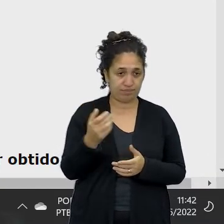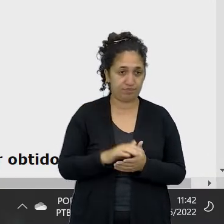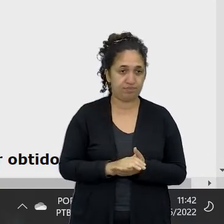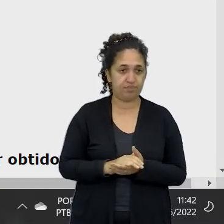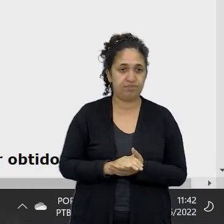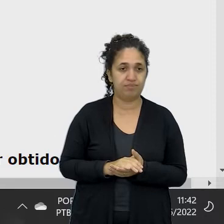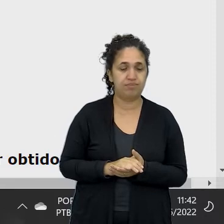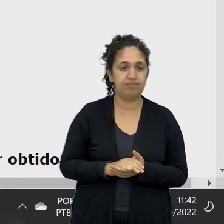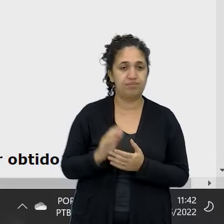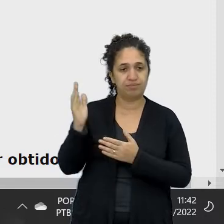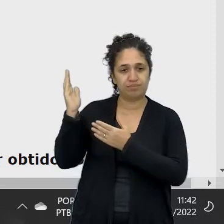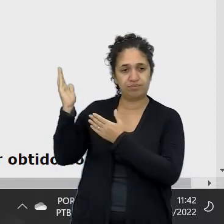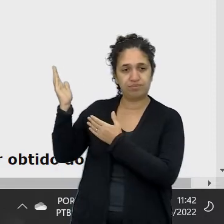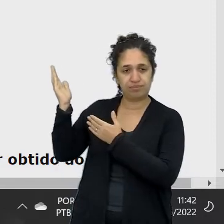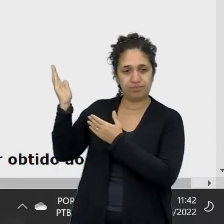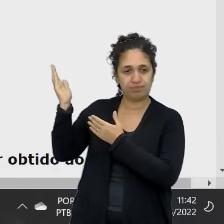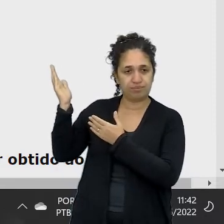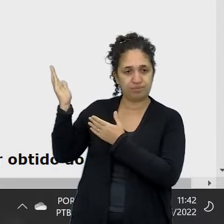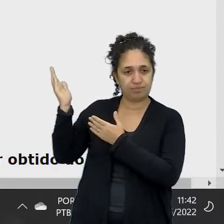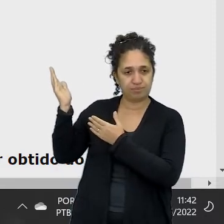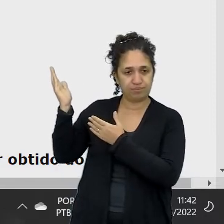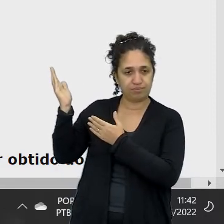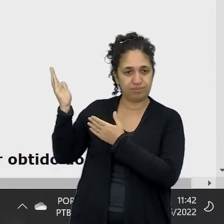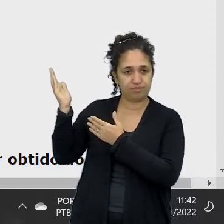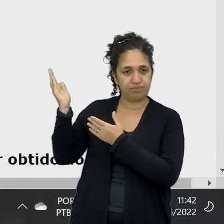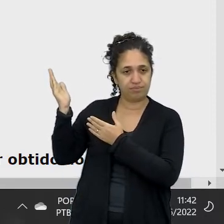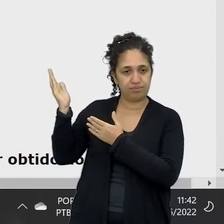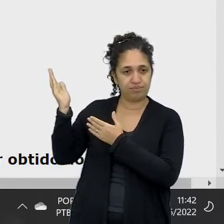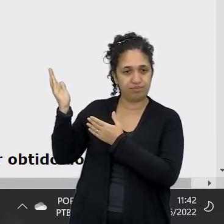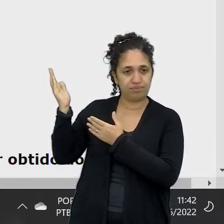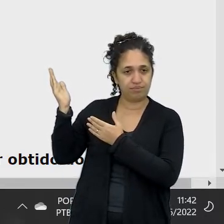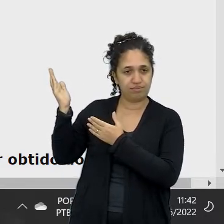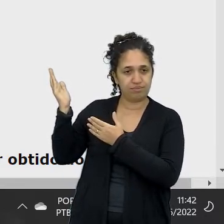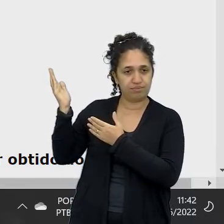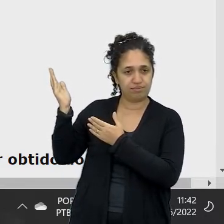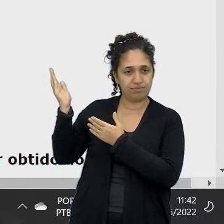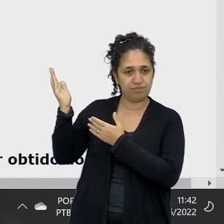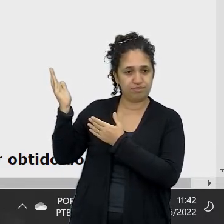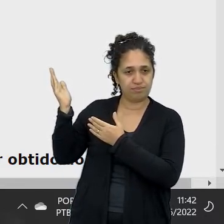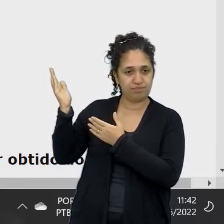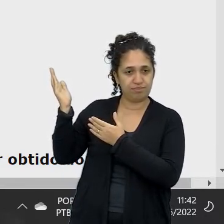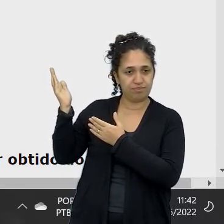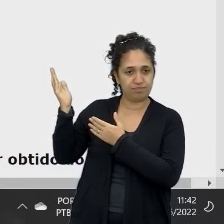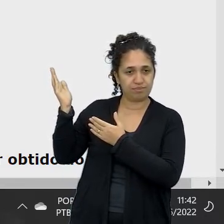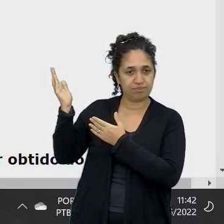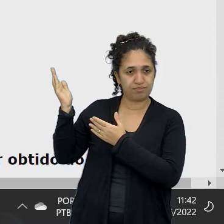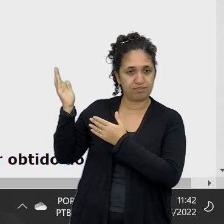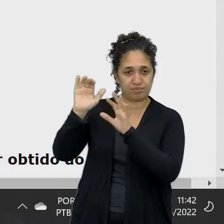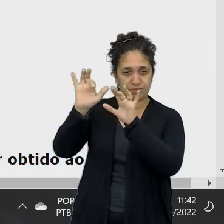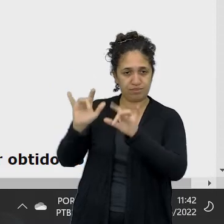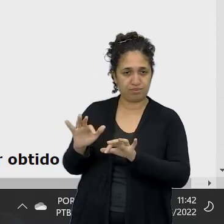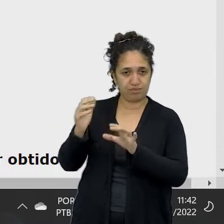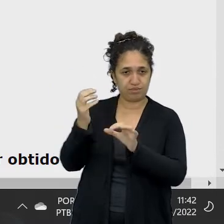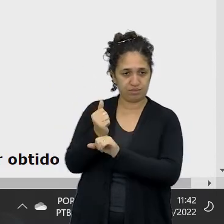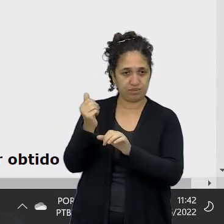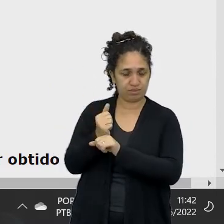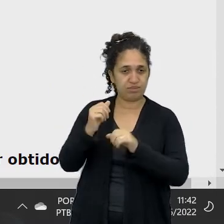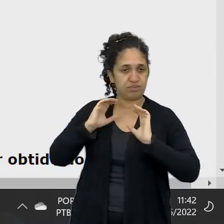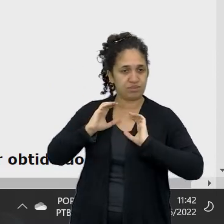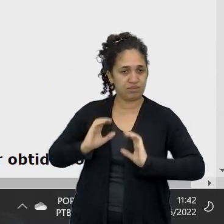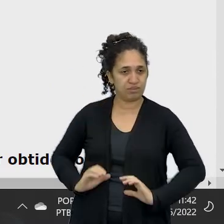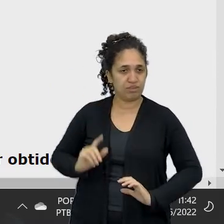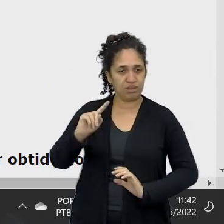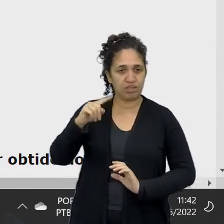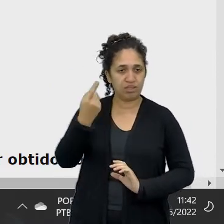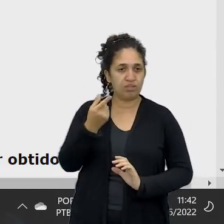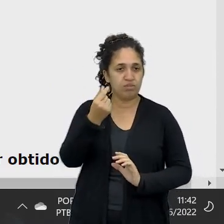vai aparecer essa telinha aqui. Então, a gente pode clicar aqui, calculadora do cidadão, aí o